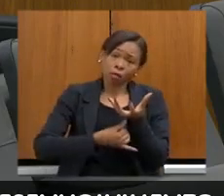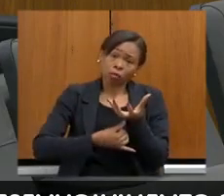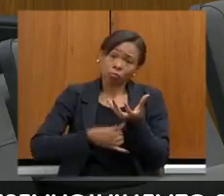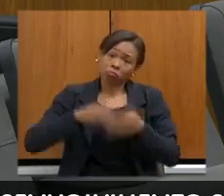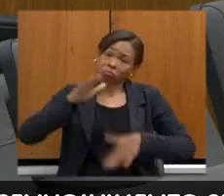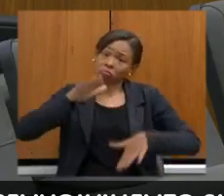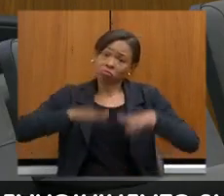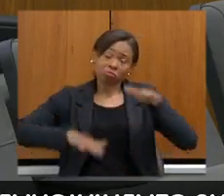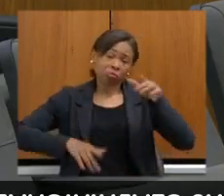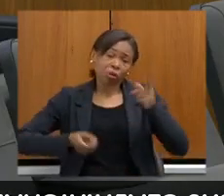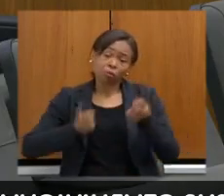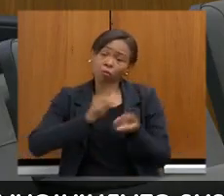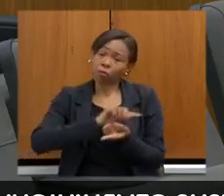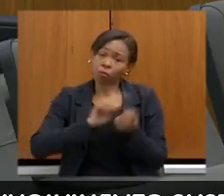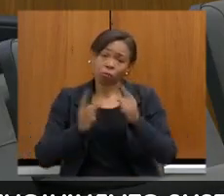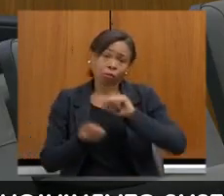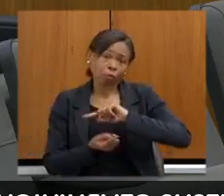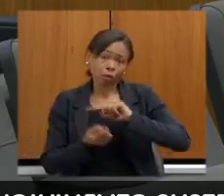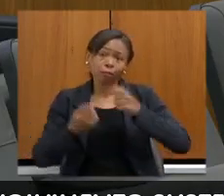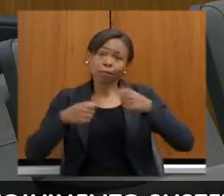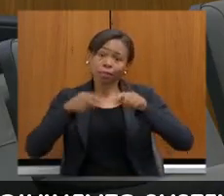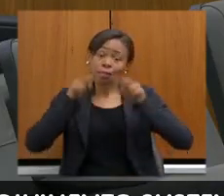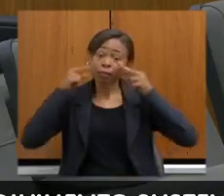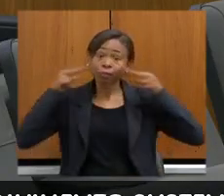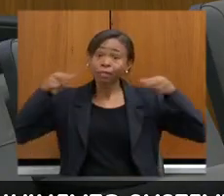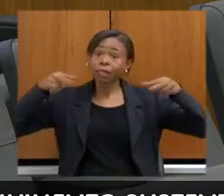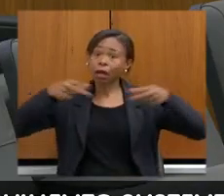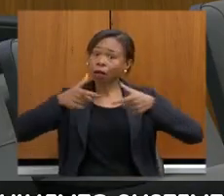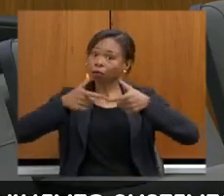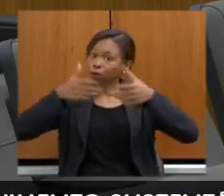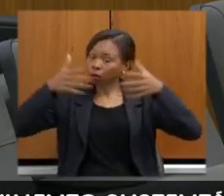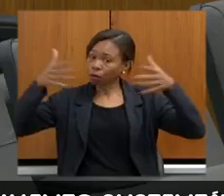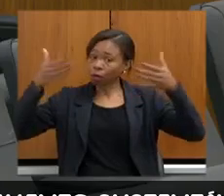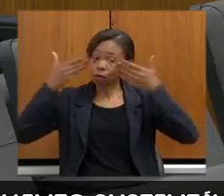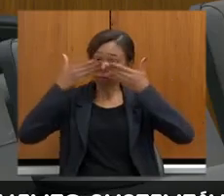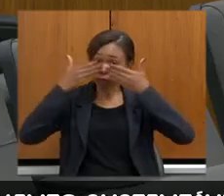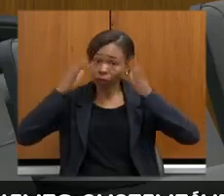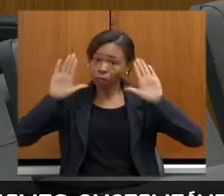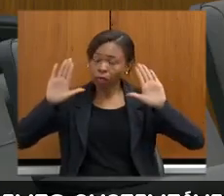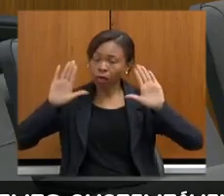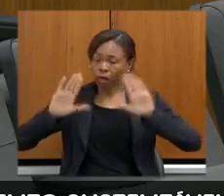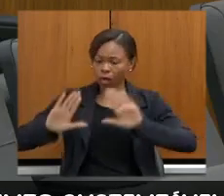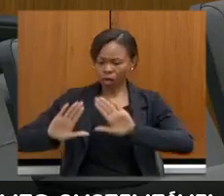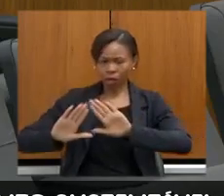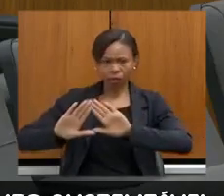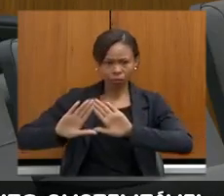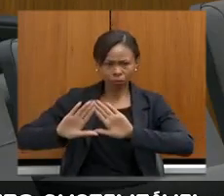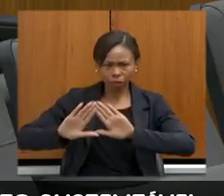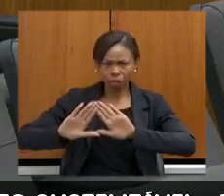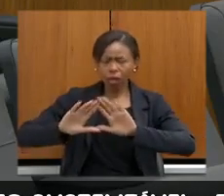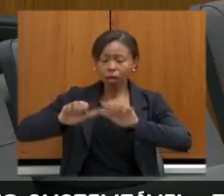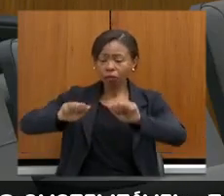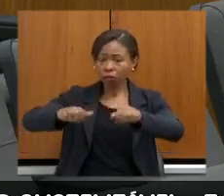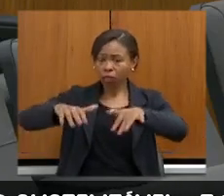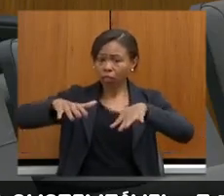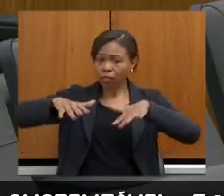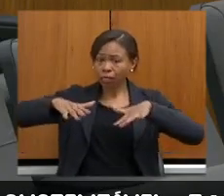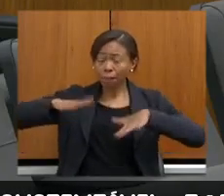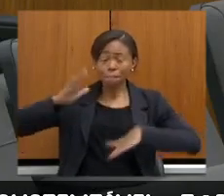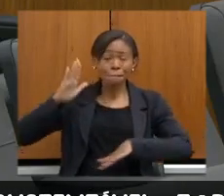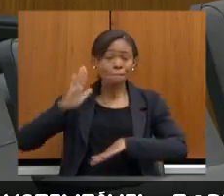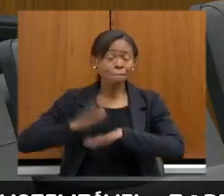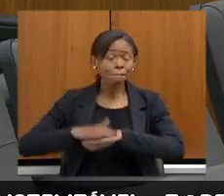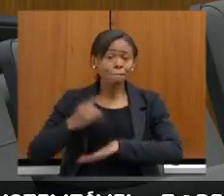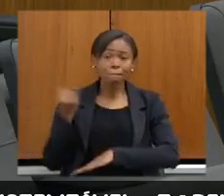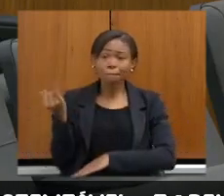que ampliar a nossa visão e atuação. Não existe assembleia mais importante no país